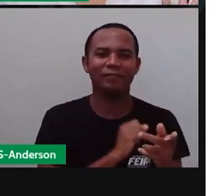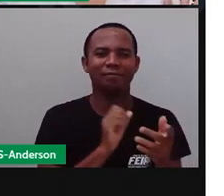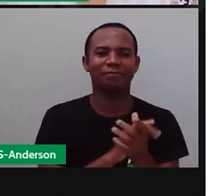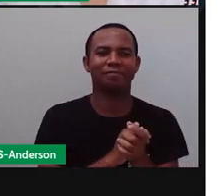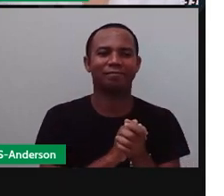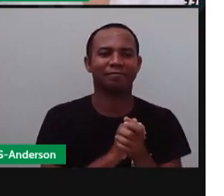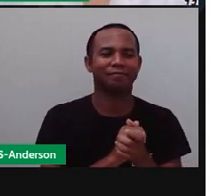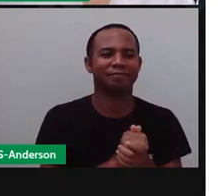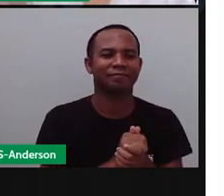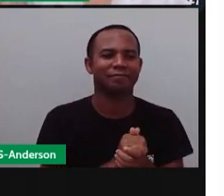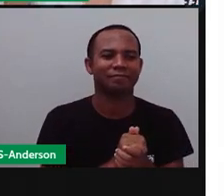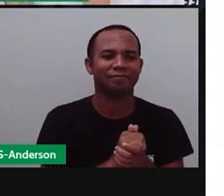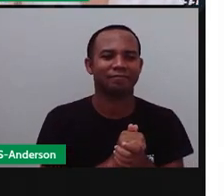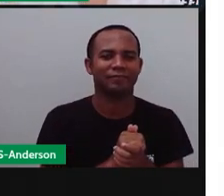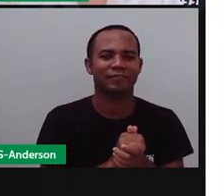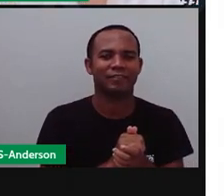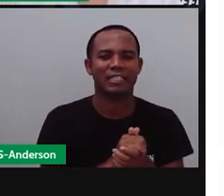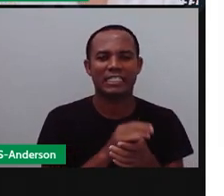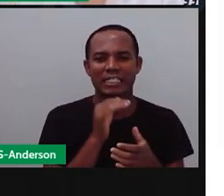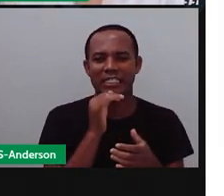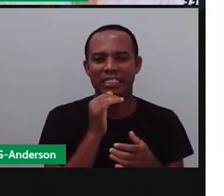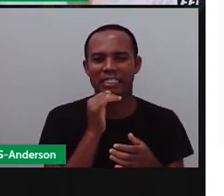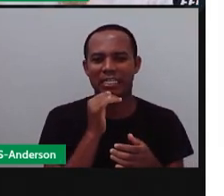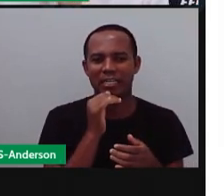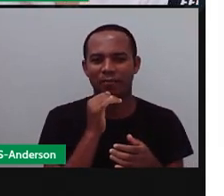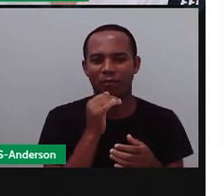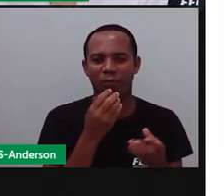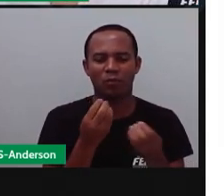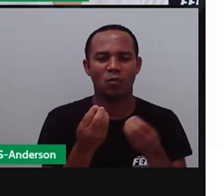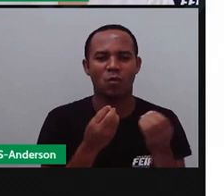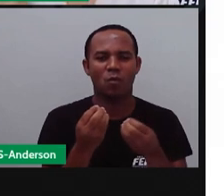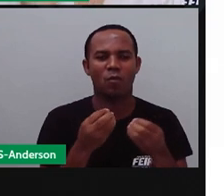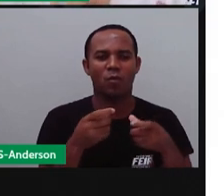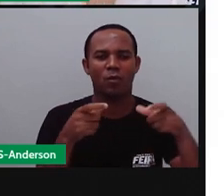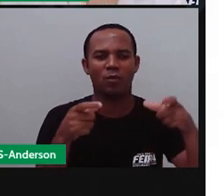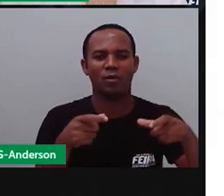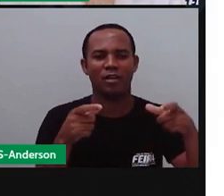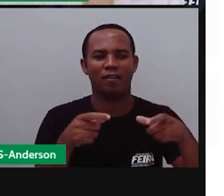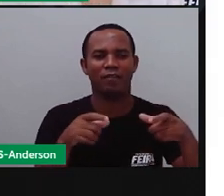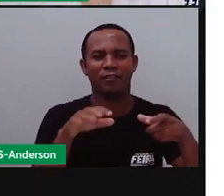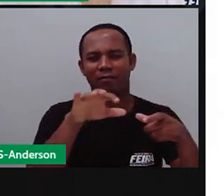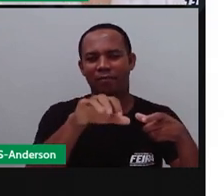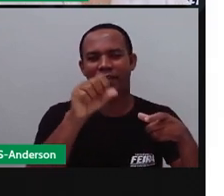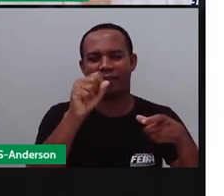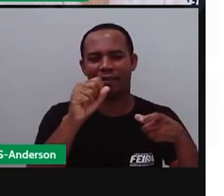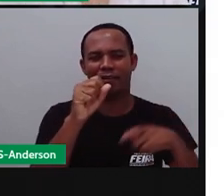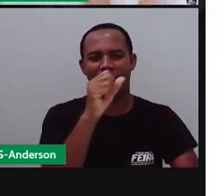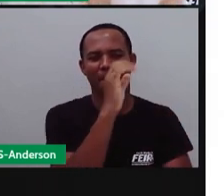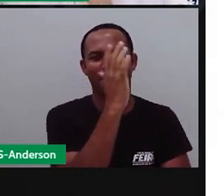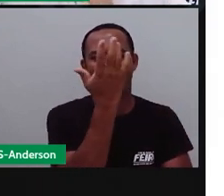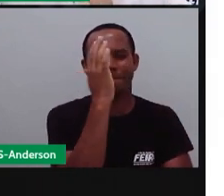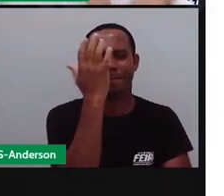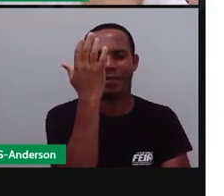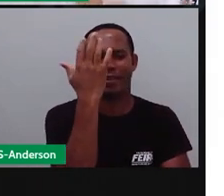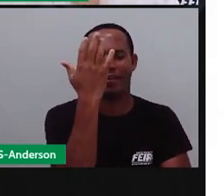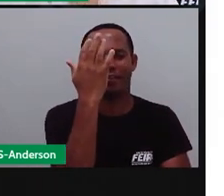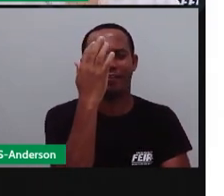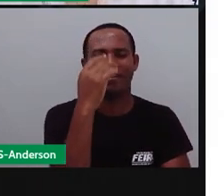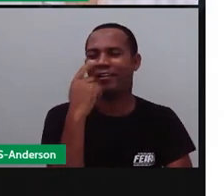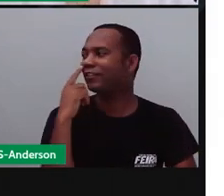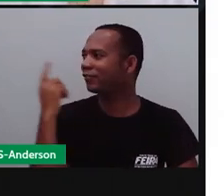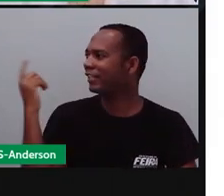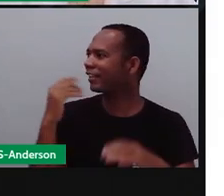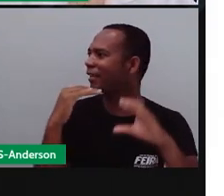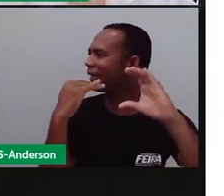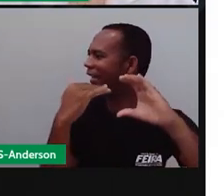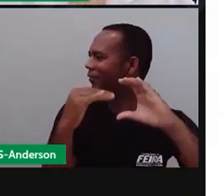Você viu? Pois é. E a colheita é o quê? Você tirar alguma coisa que você plantou, é você colher, você pegar.